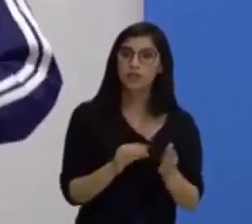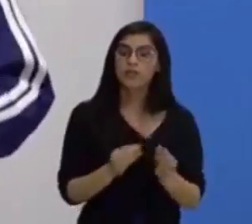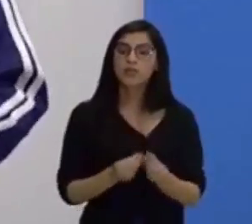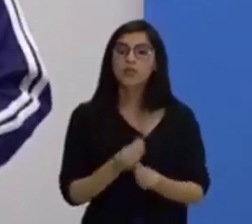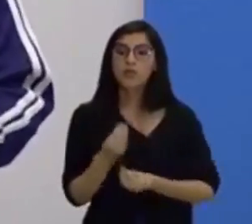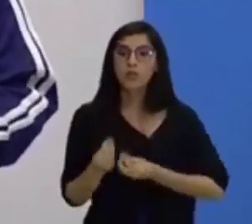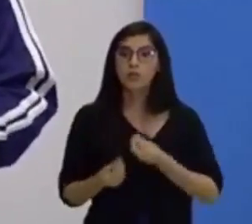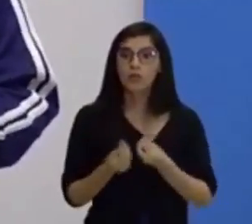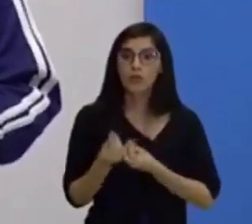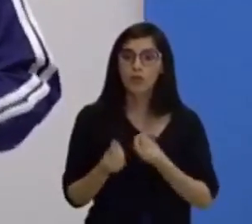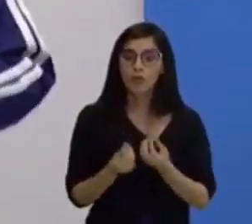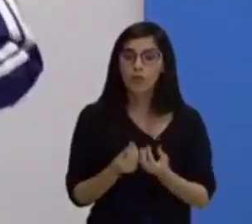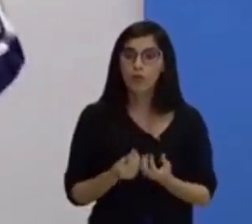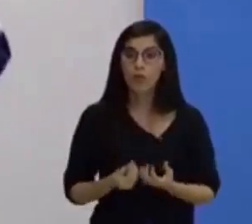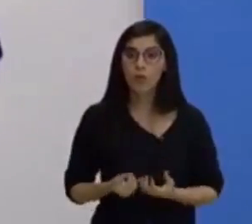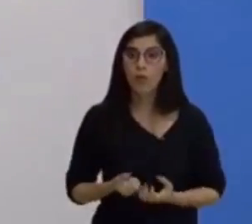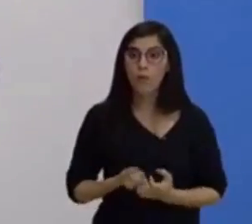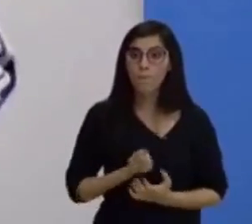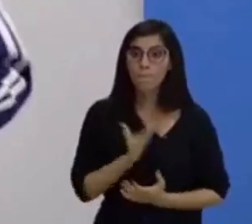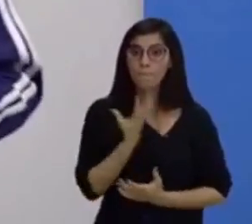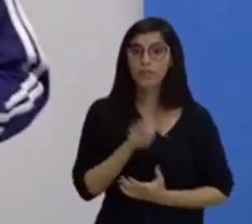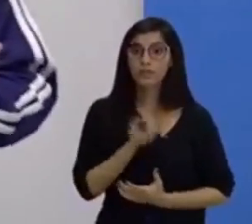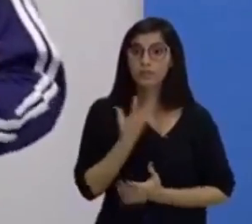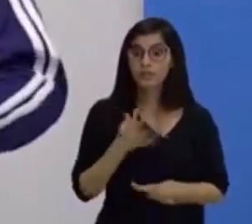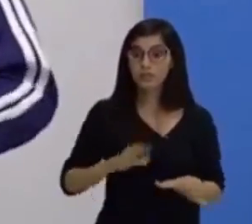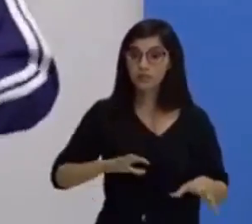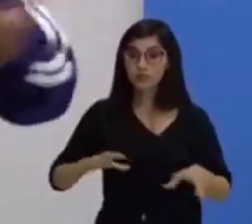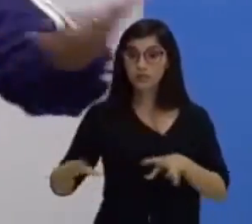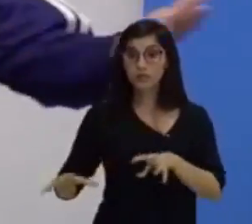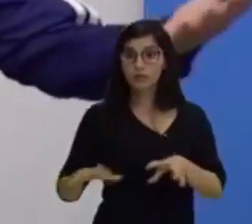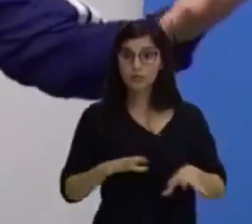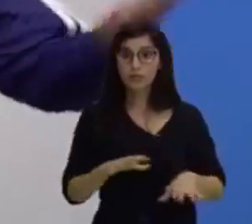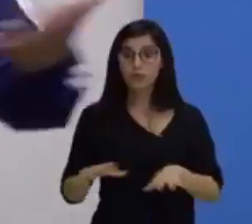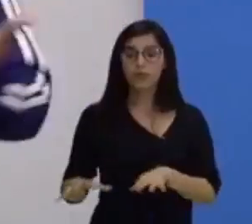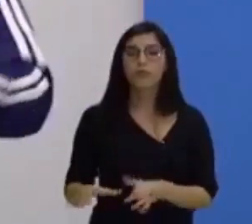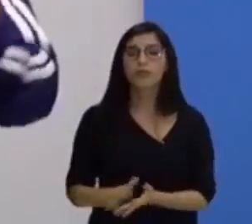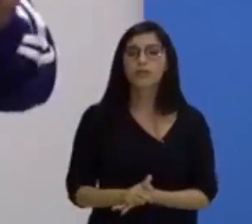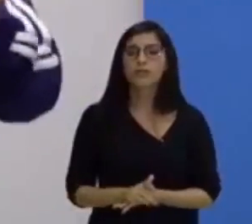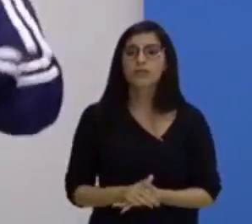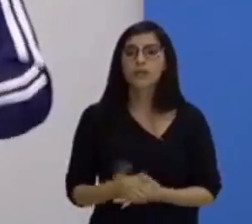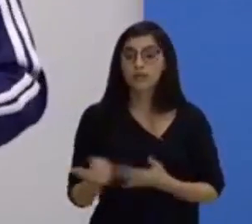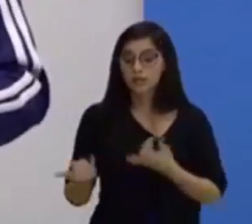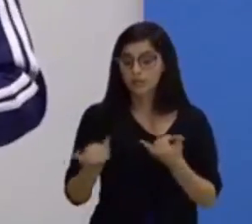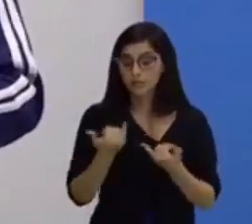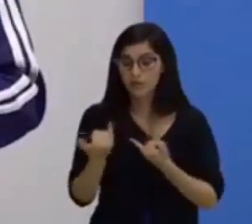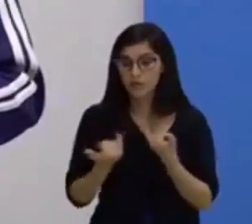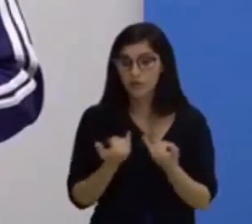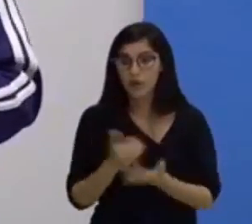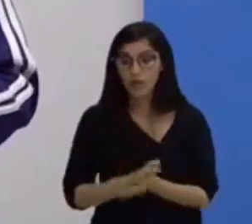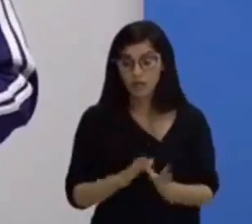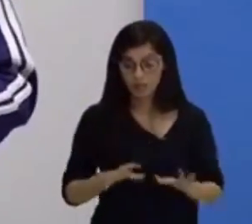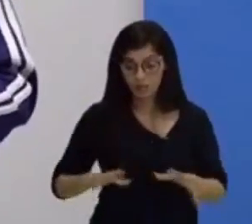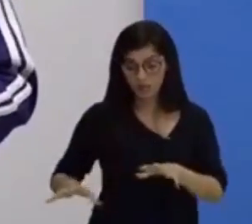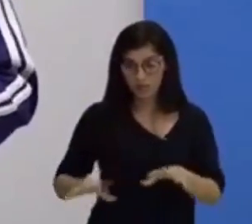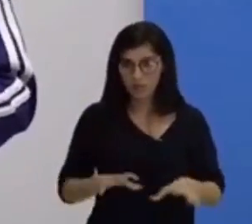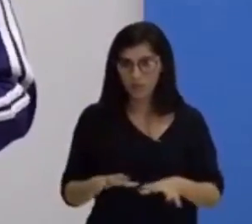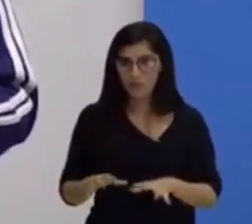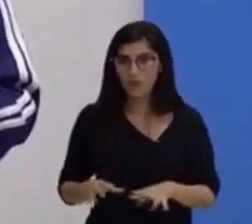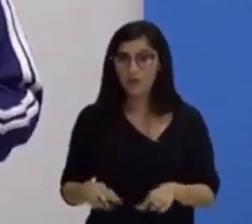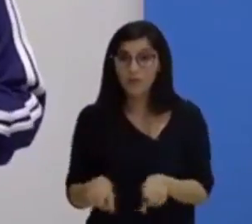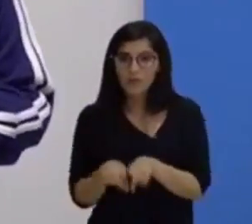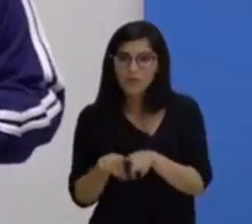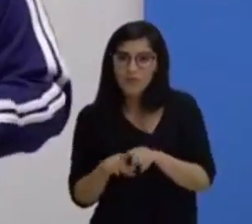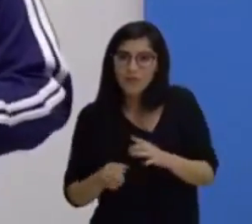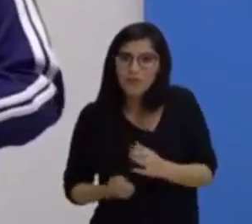de nos expressarmos, de nos movimentarmos. E isso aqui, o movimento, também é uma forma de expressão. E nesse